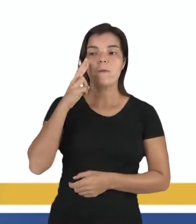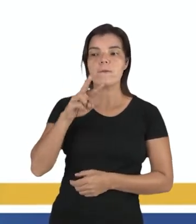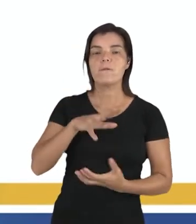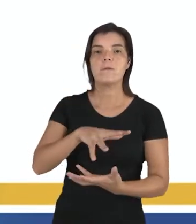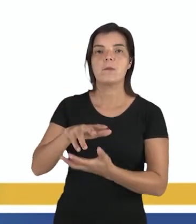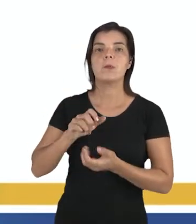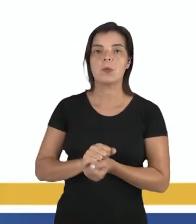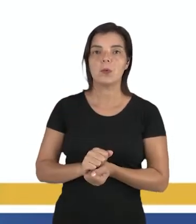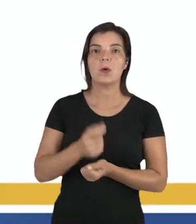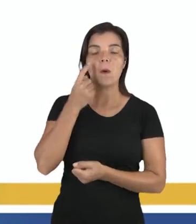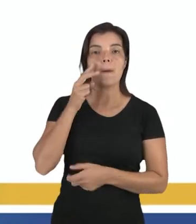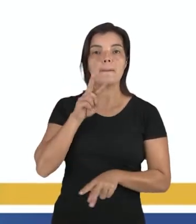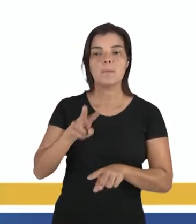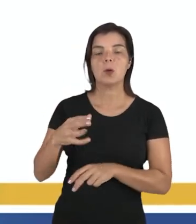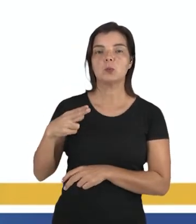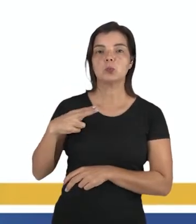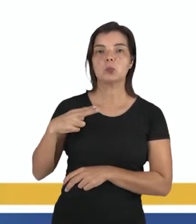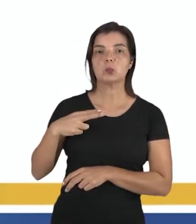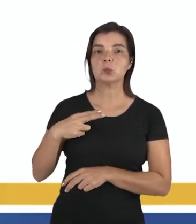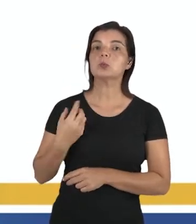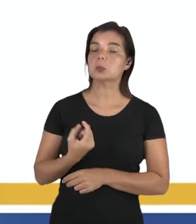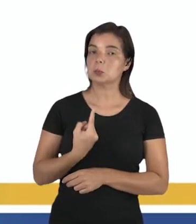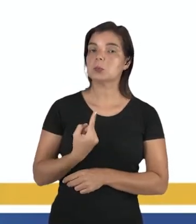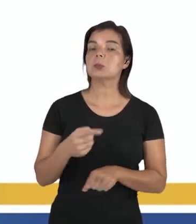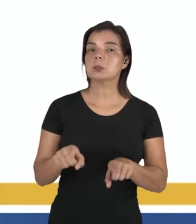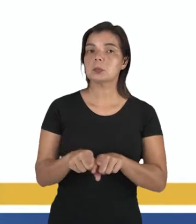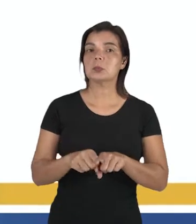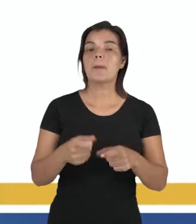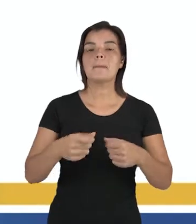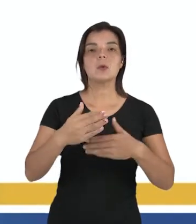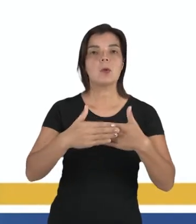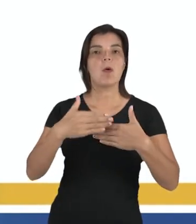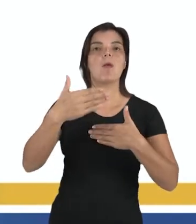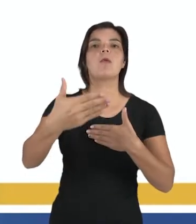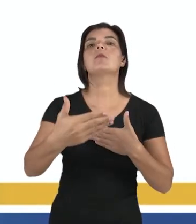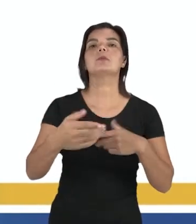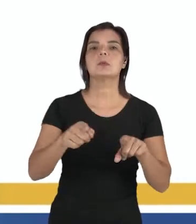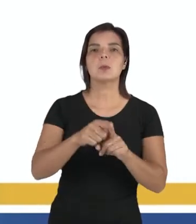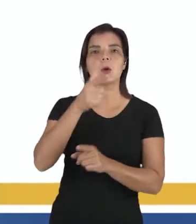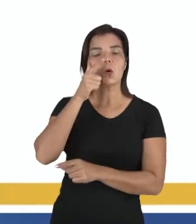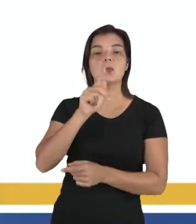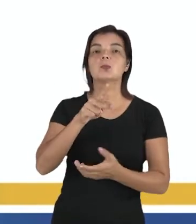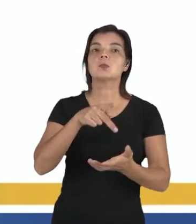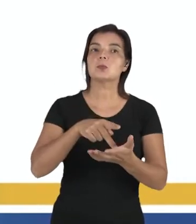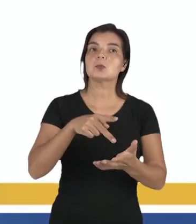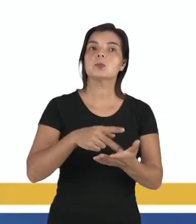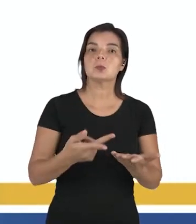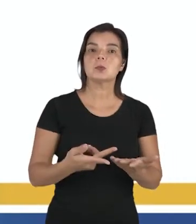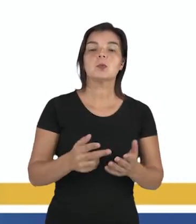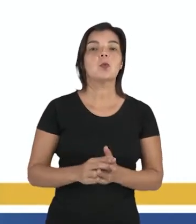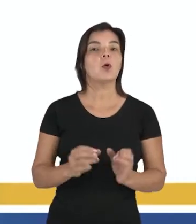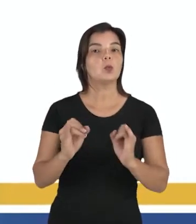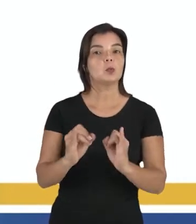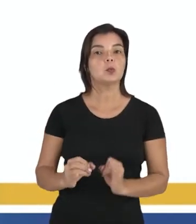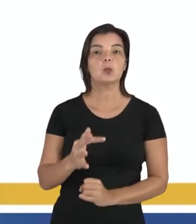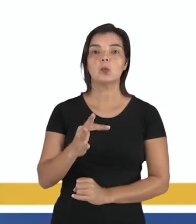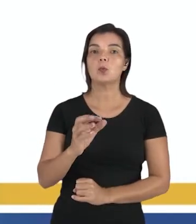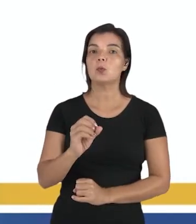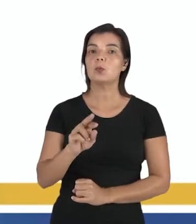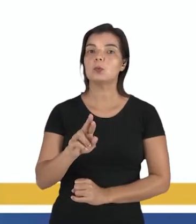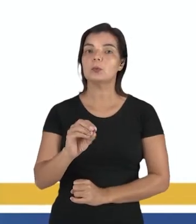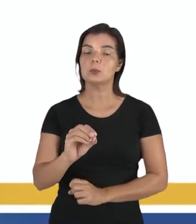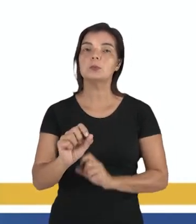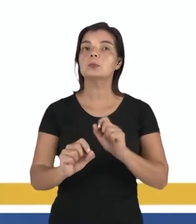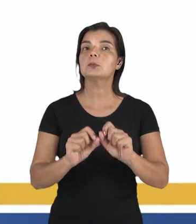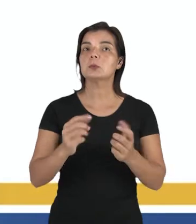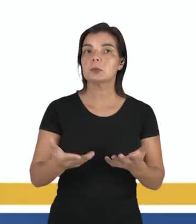ver o mundo, a minha visão particular individual. É preciso ir além disso para se alcançar a verdade. O ídolo do fórum, fórum